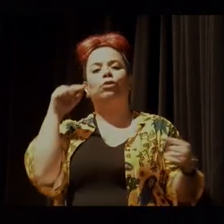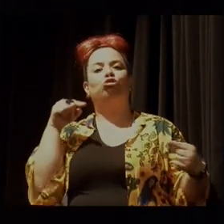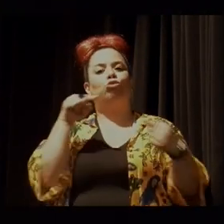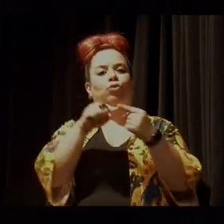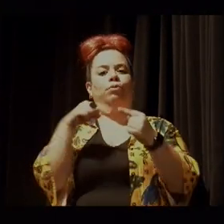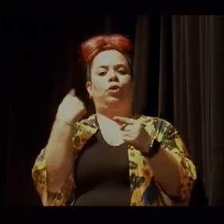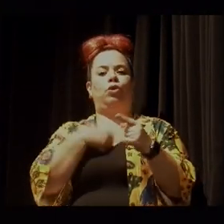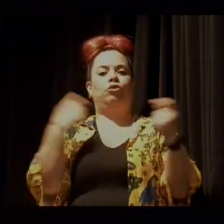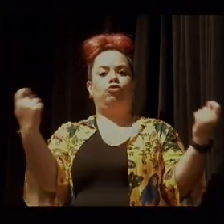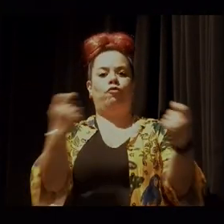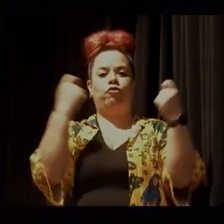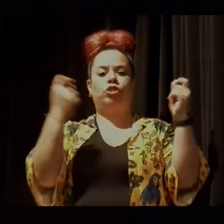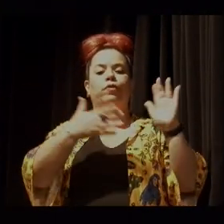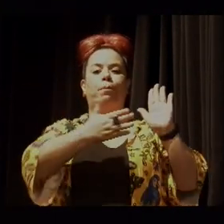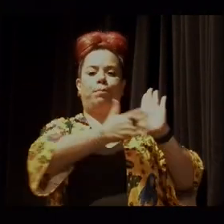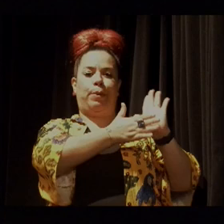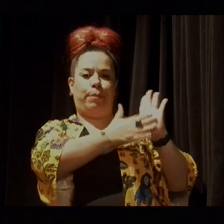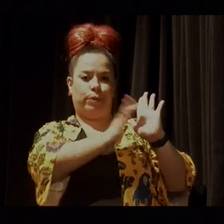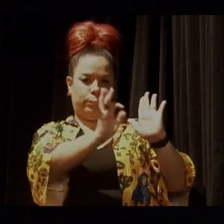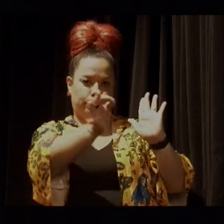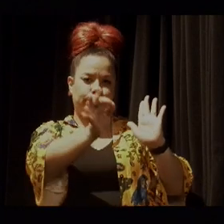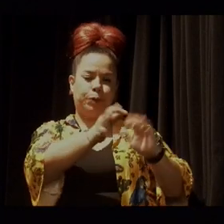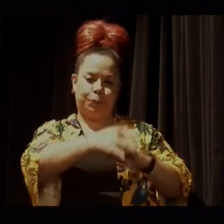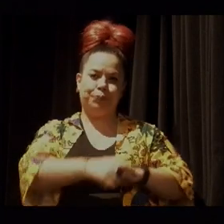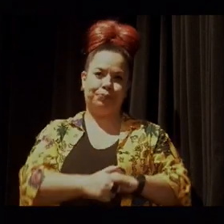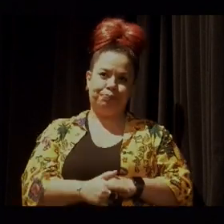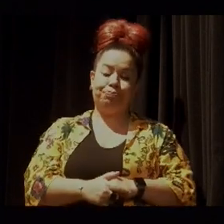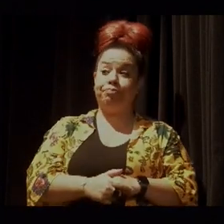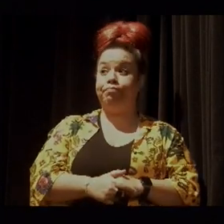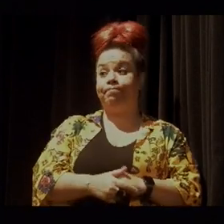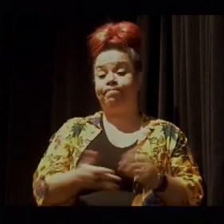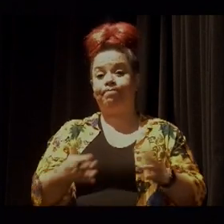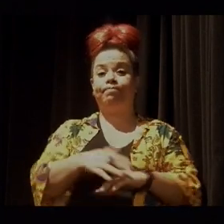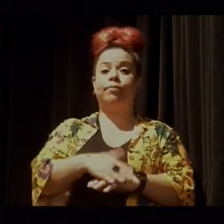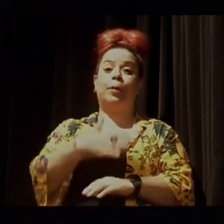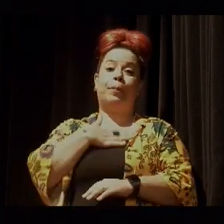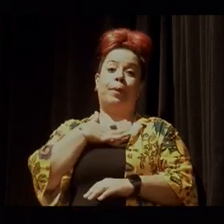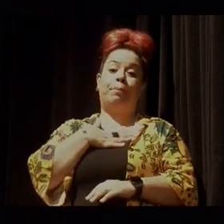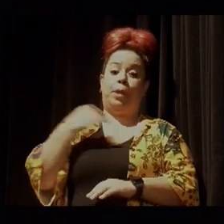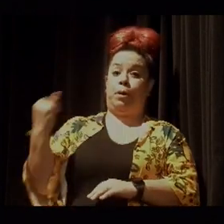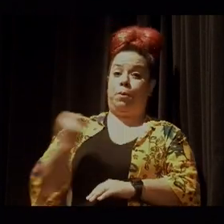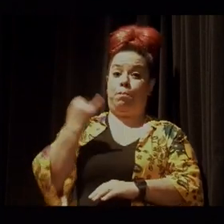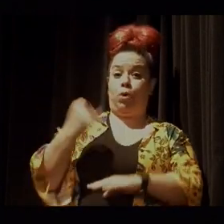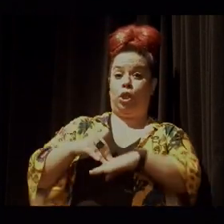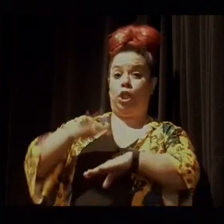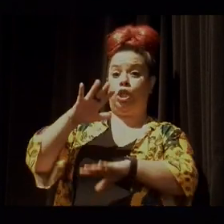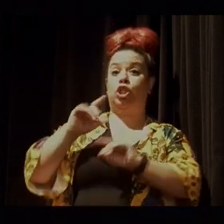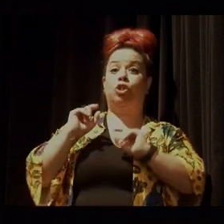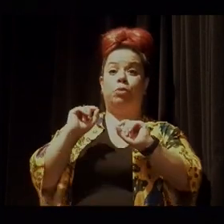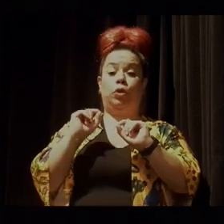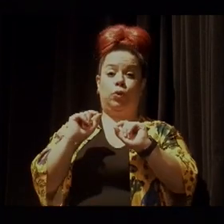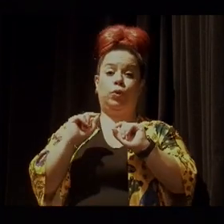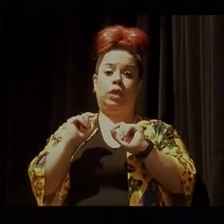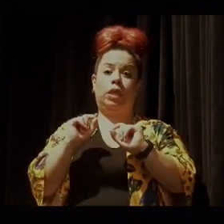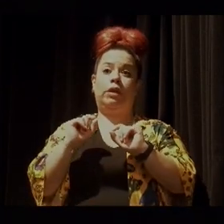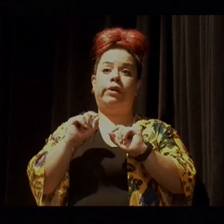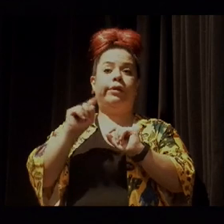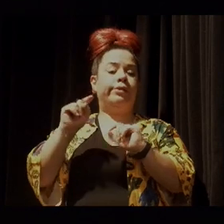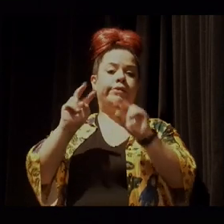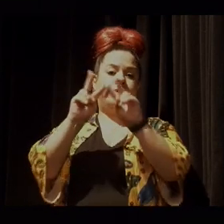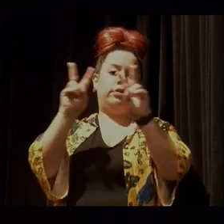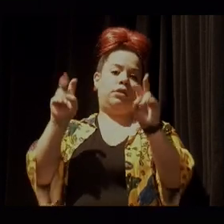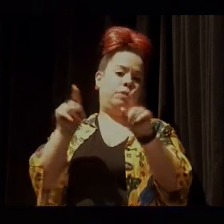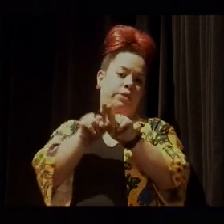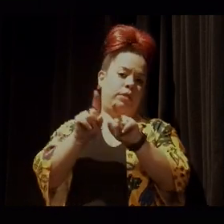esse festival se propõe. E, para mim, a coisa mais importante dessa abordagem